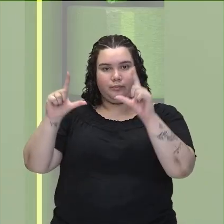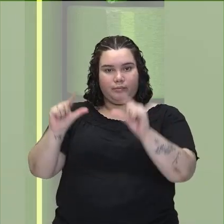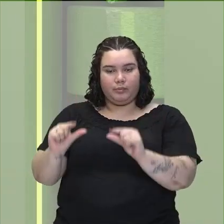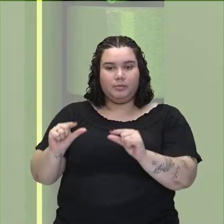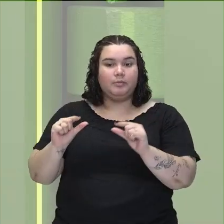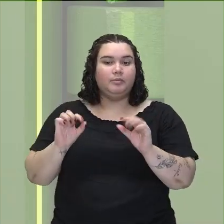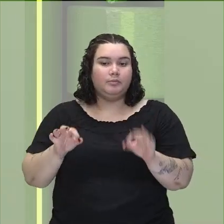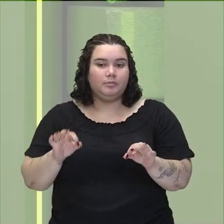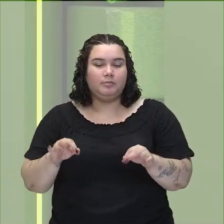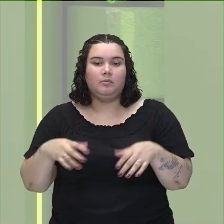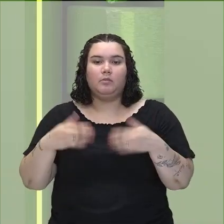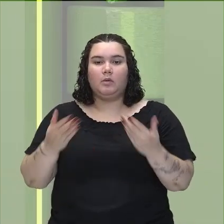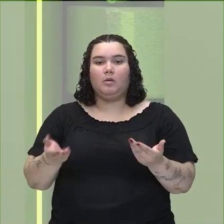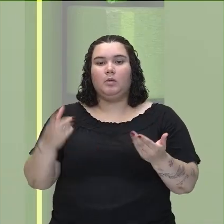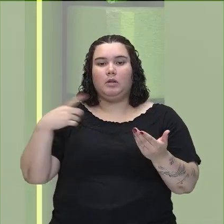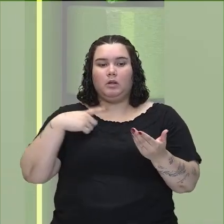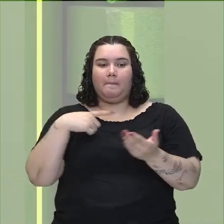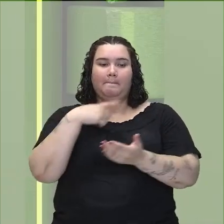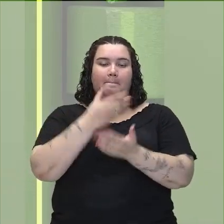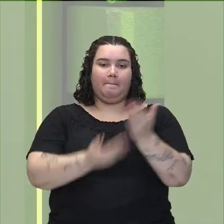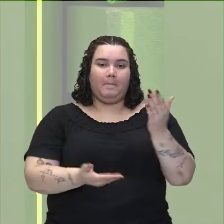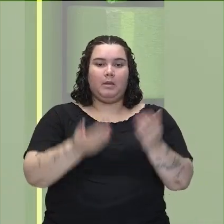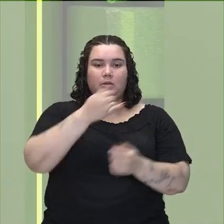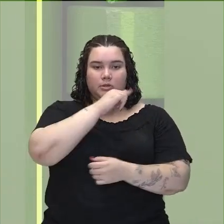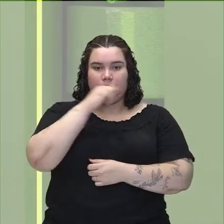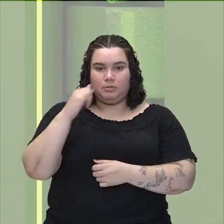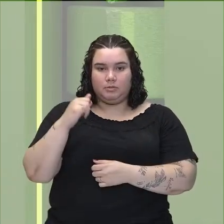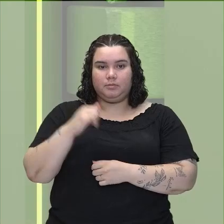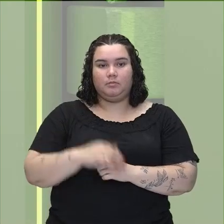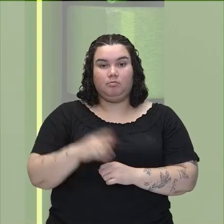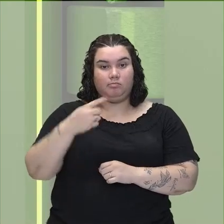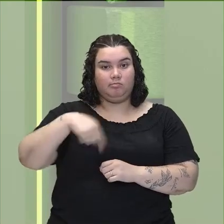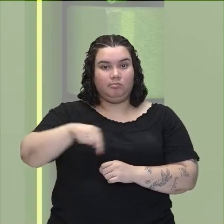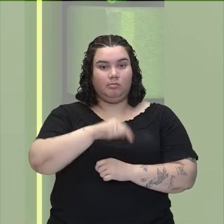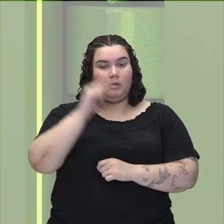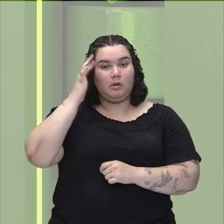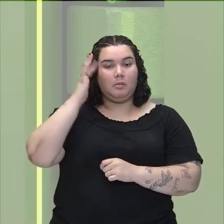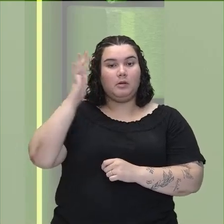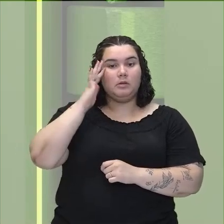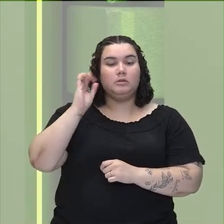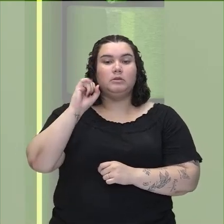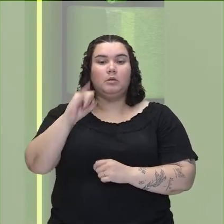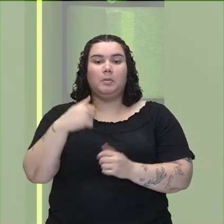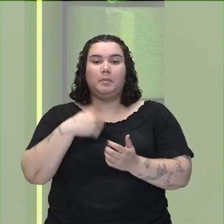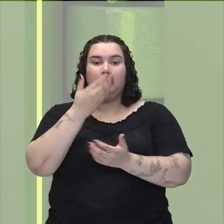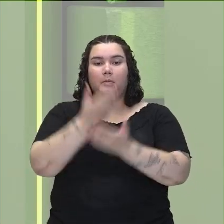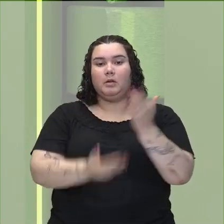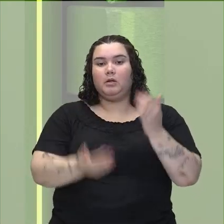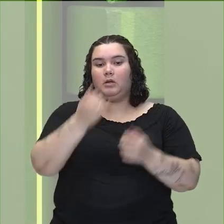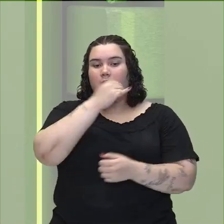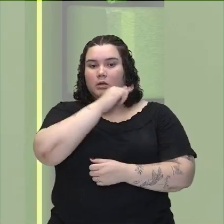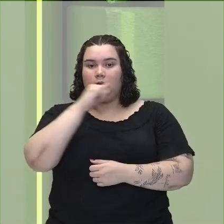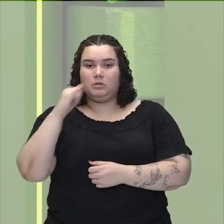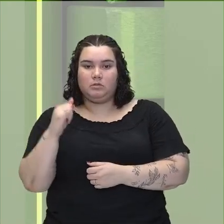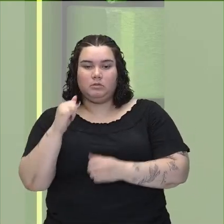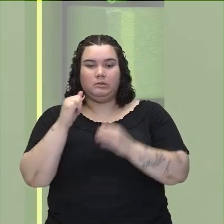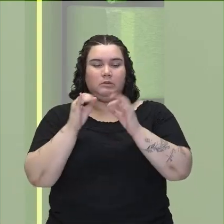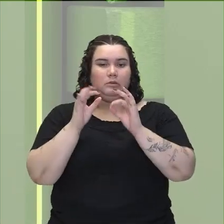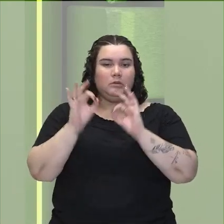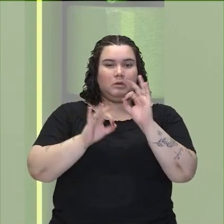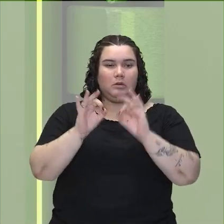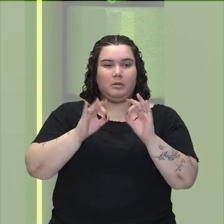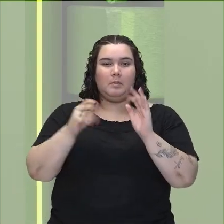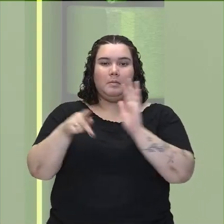pessoal? E aí eu já tenho um pouco de perda de energia. Imagine se eu tivesse que perder energia ao longo dos quilômetros